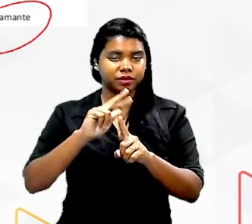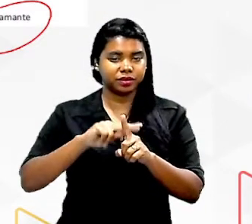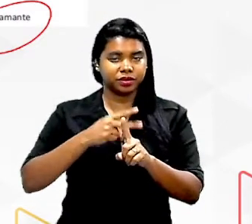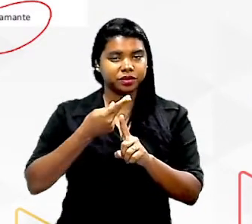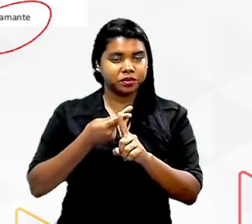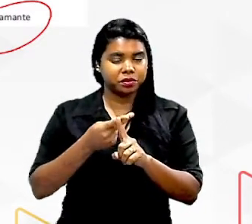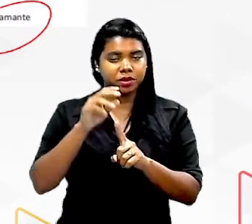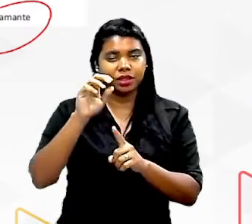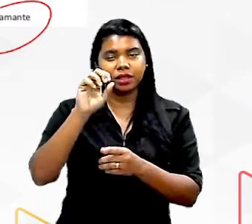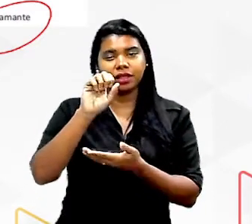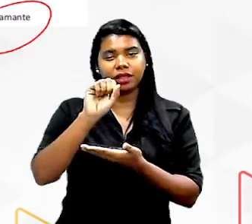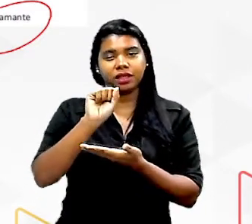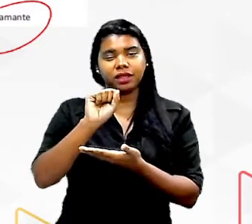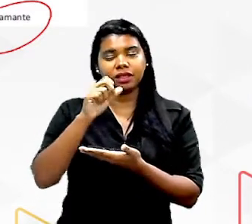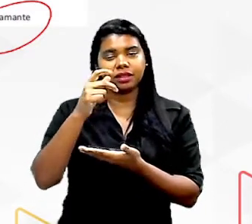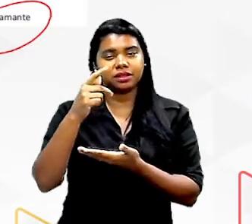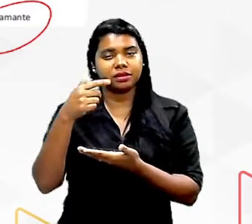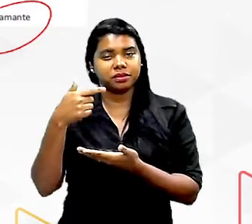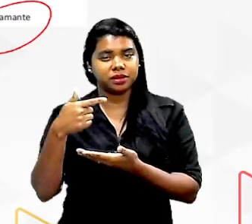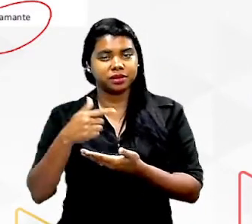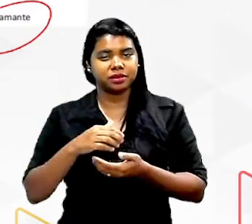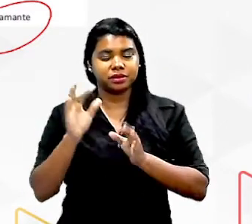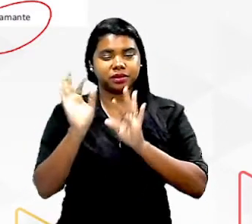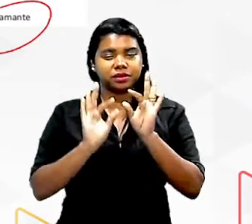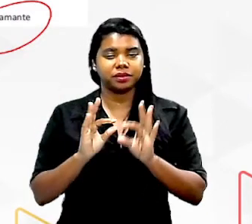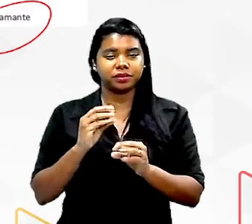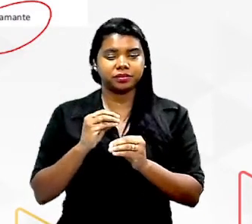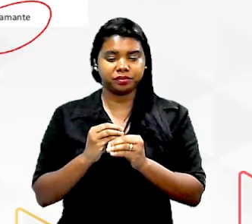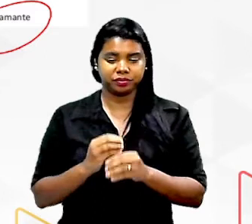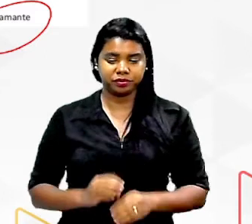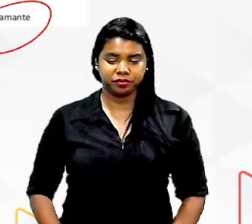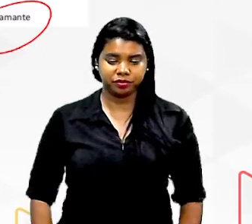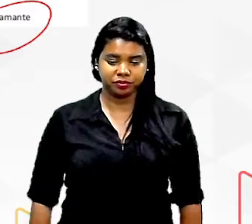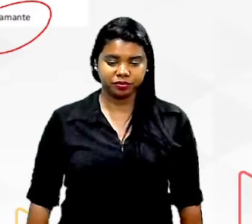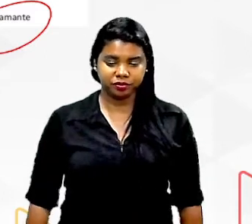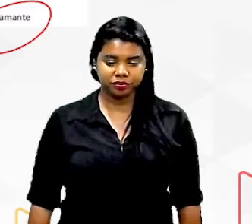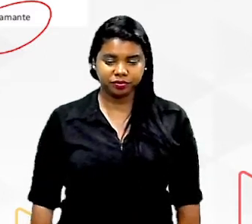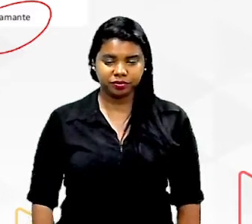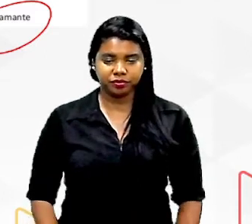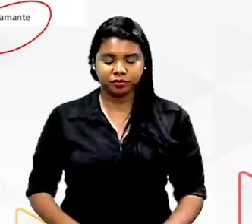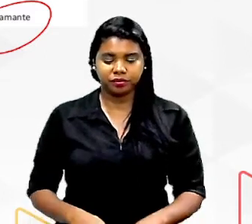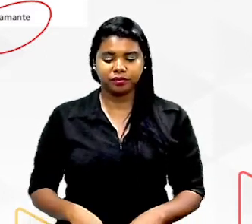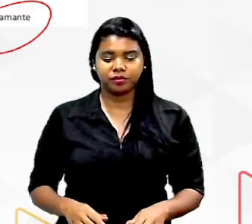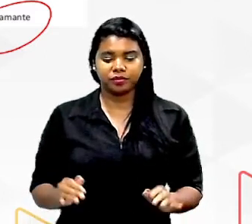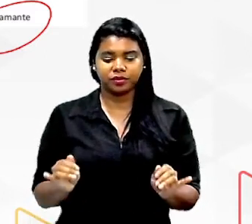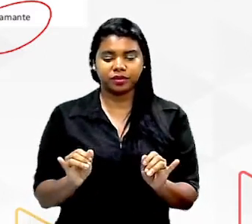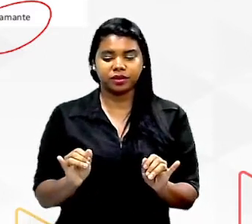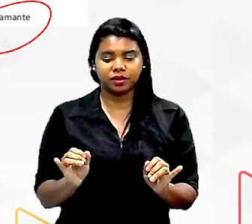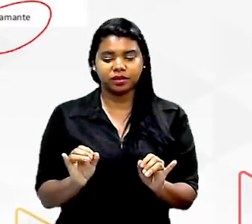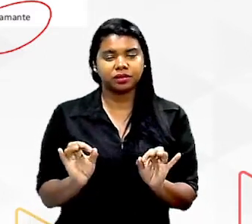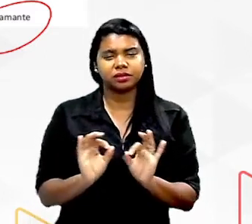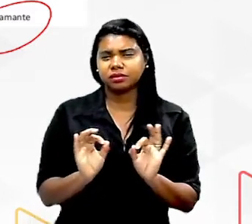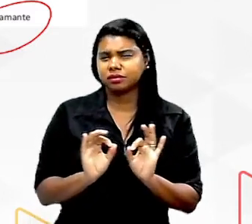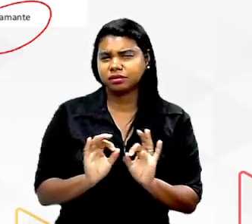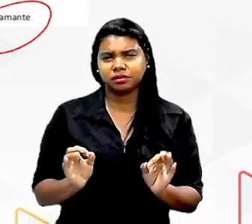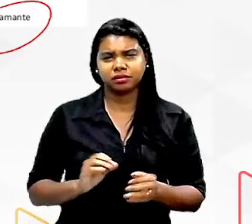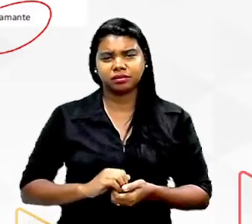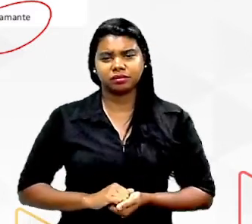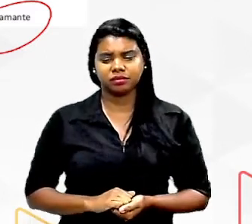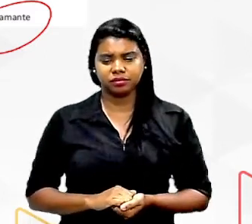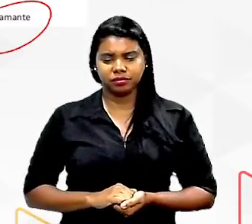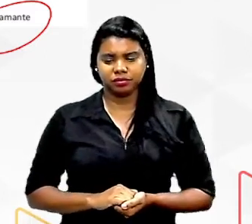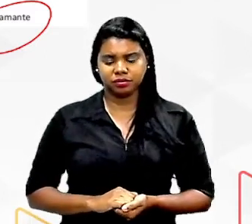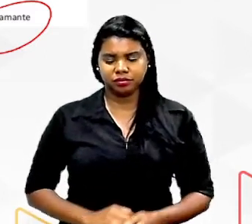sp2 é um carbono que forma duas ligações simples e uma ligação dupla